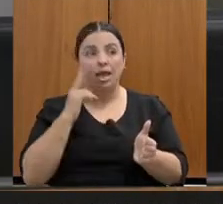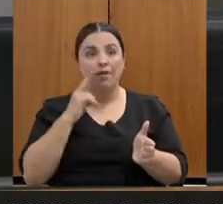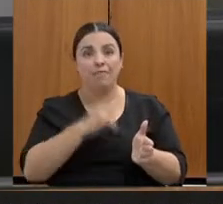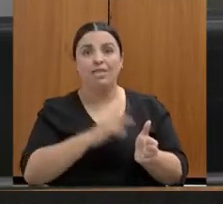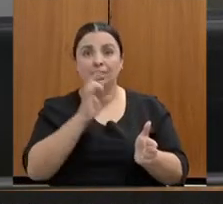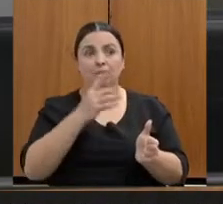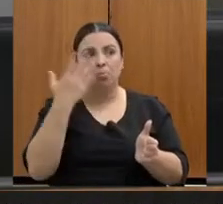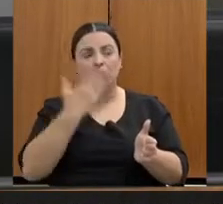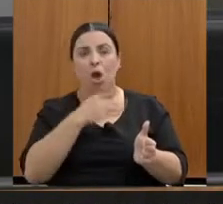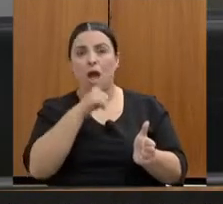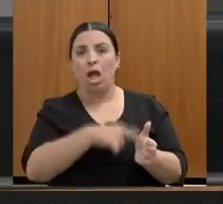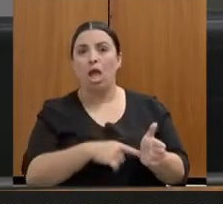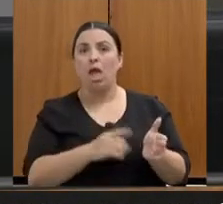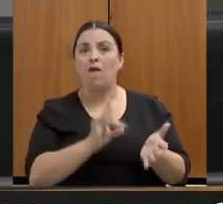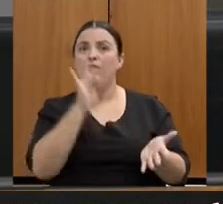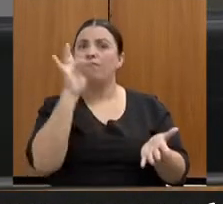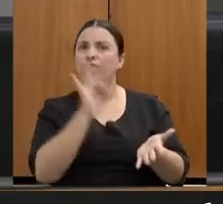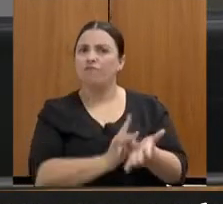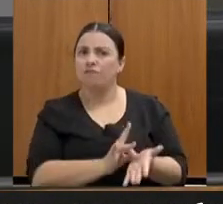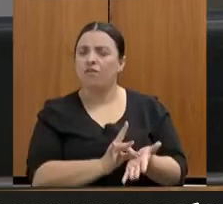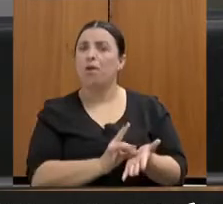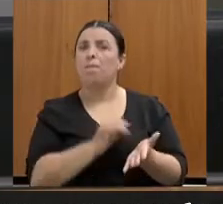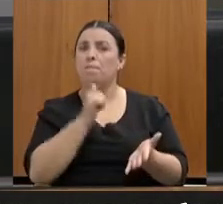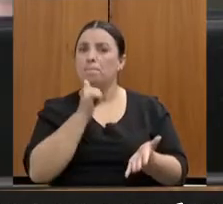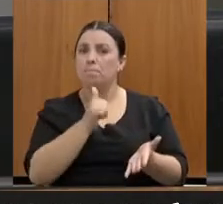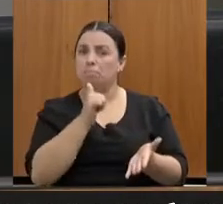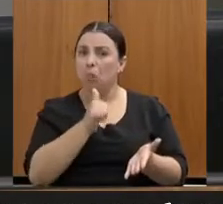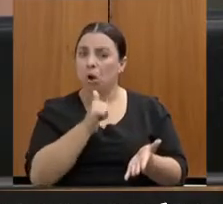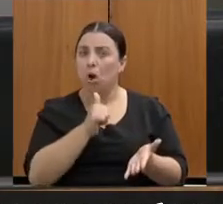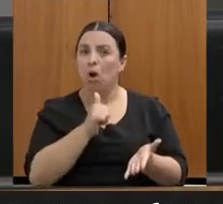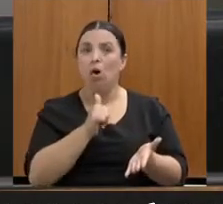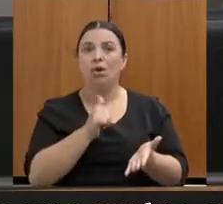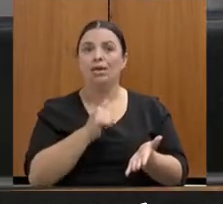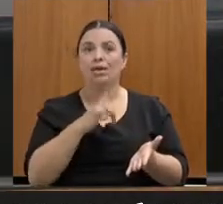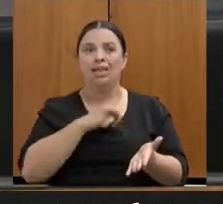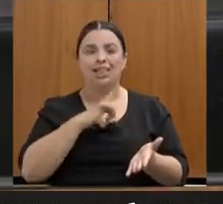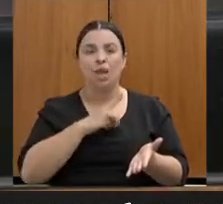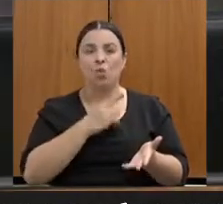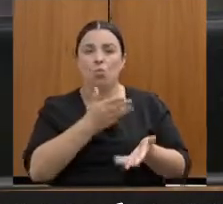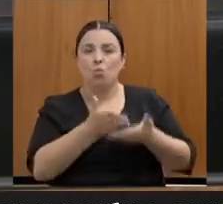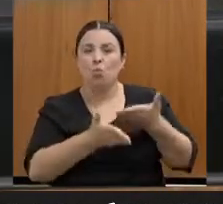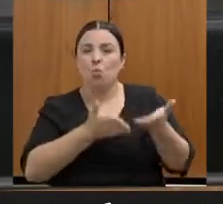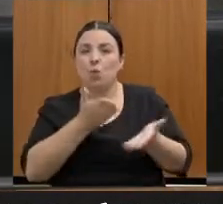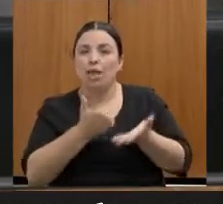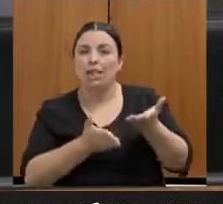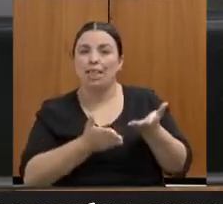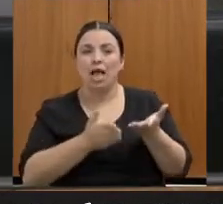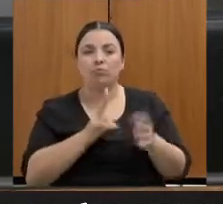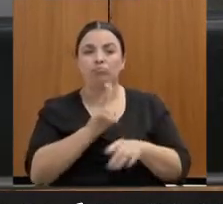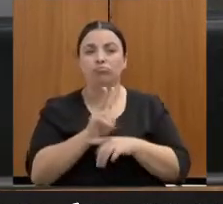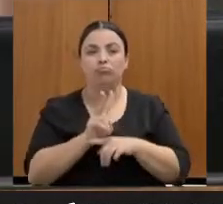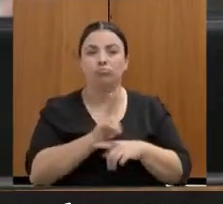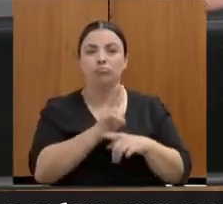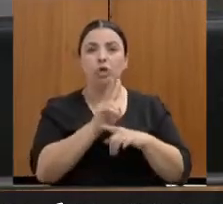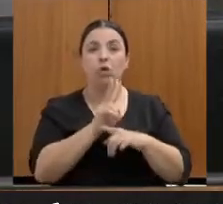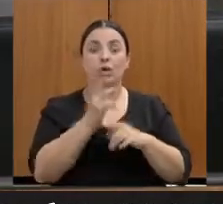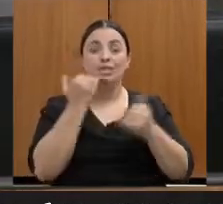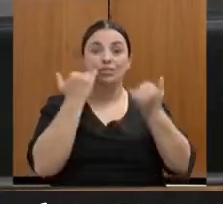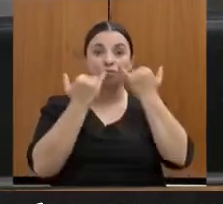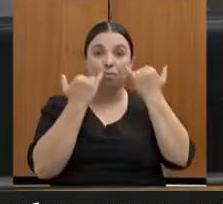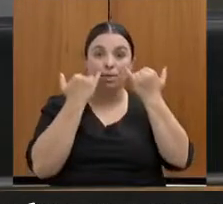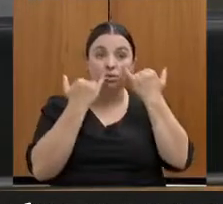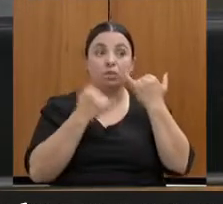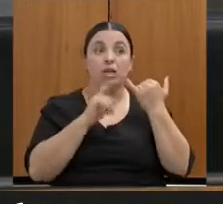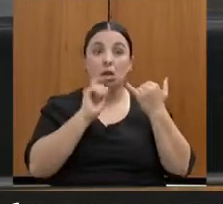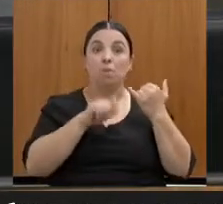maior percepção ali do cuidado do zelo com aquelas informações que estão sendo trazidas, que possa ser